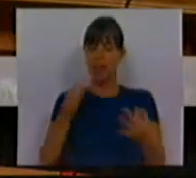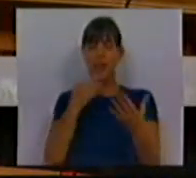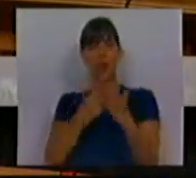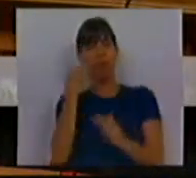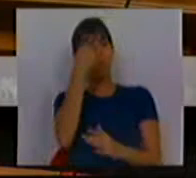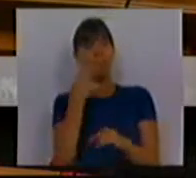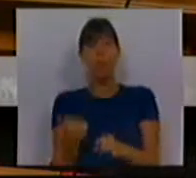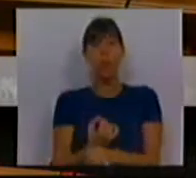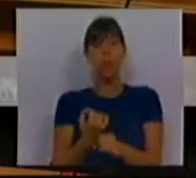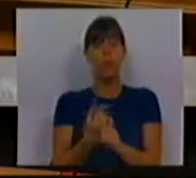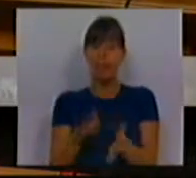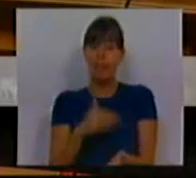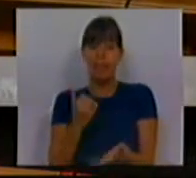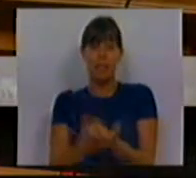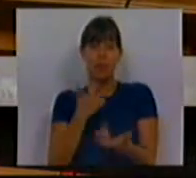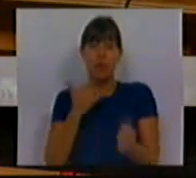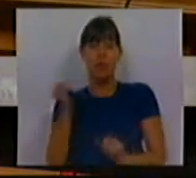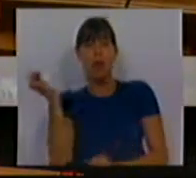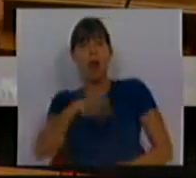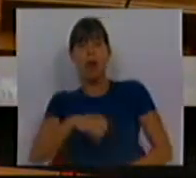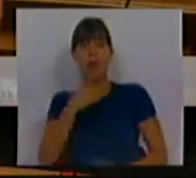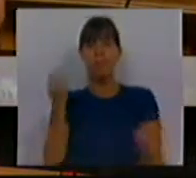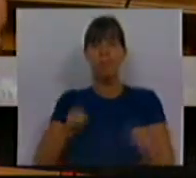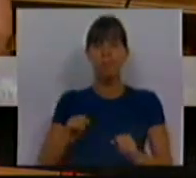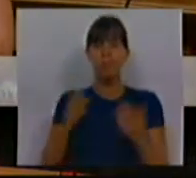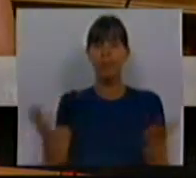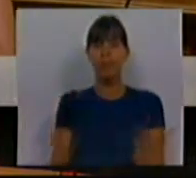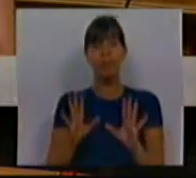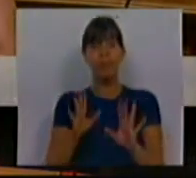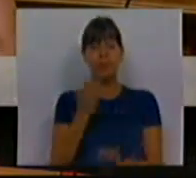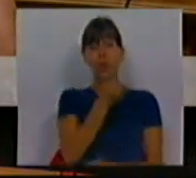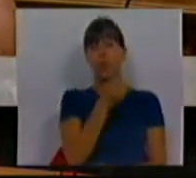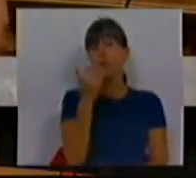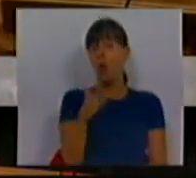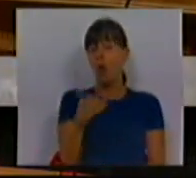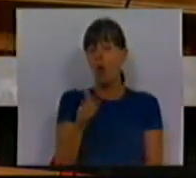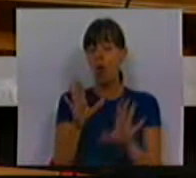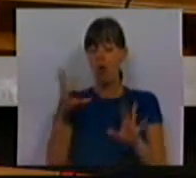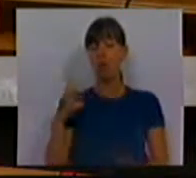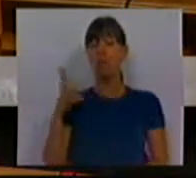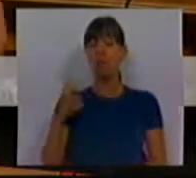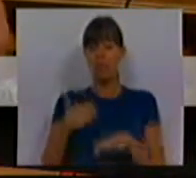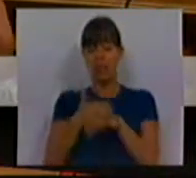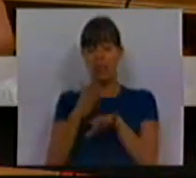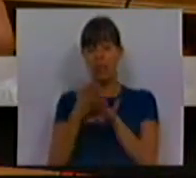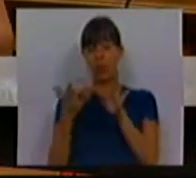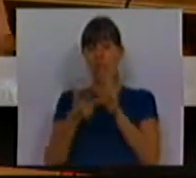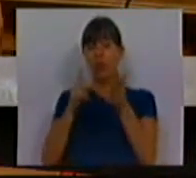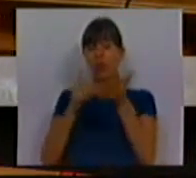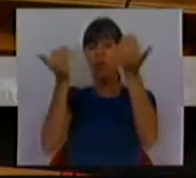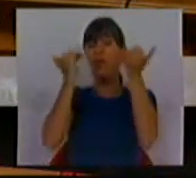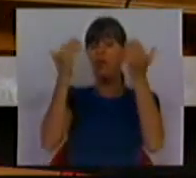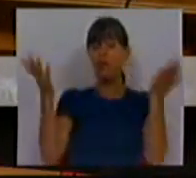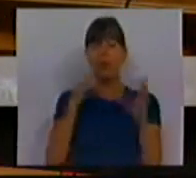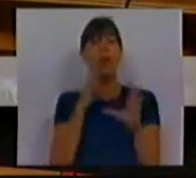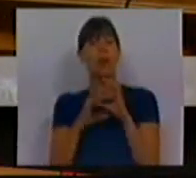Este é um trabalho permanente que não podemos descurar. Em 2011, em Portugal, o setor das tecnologias de informação